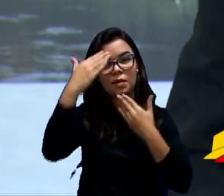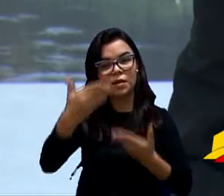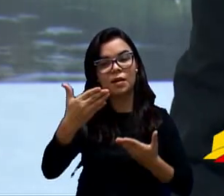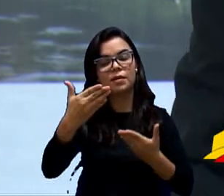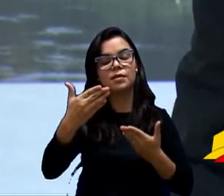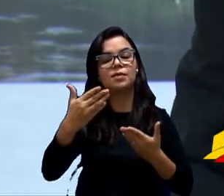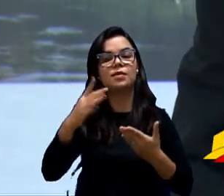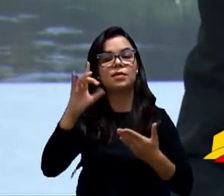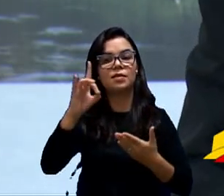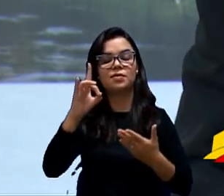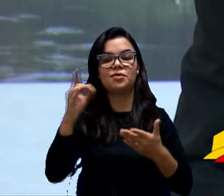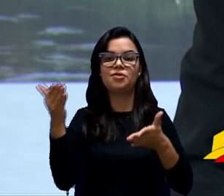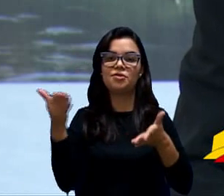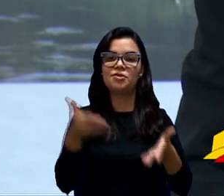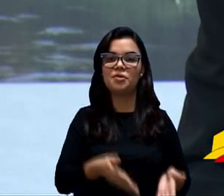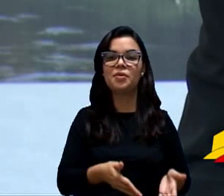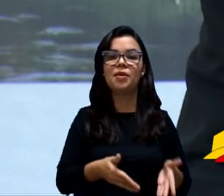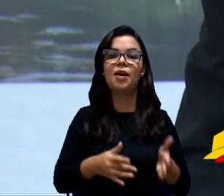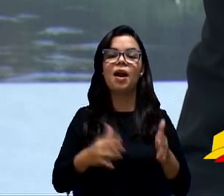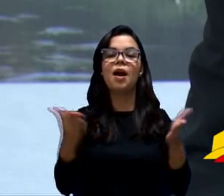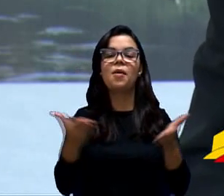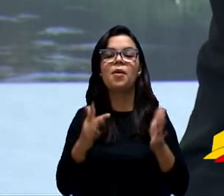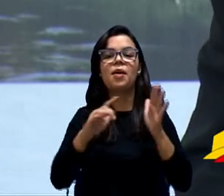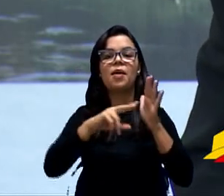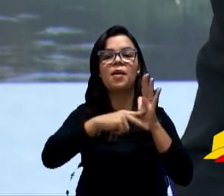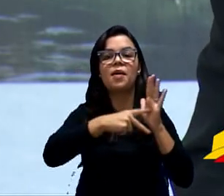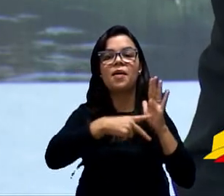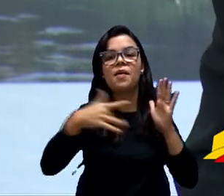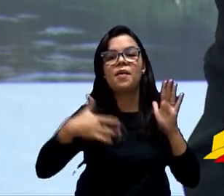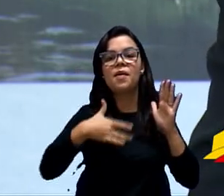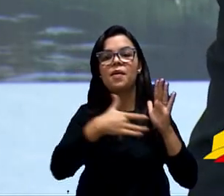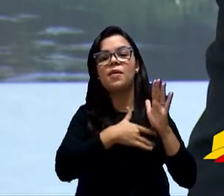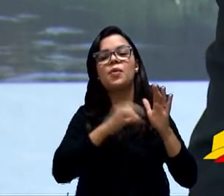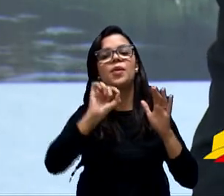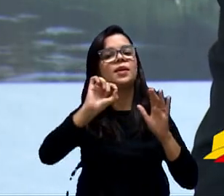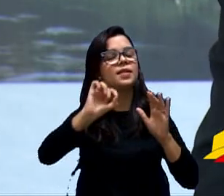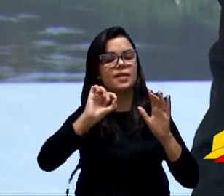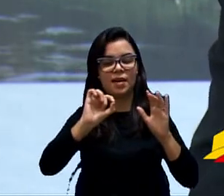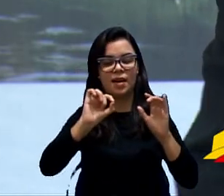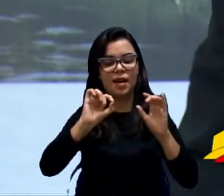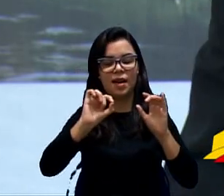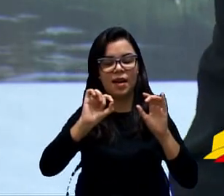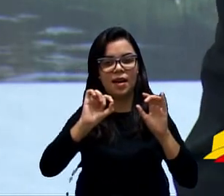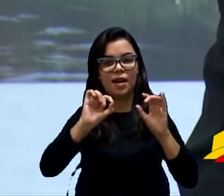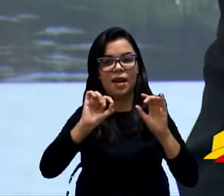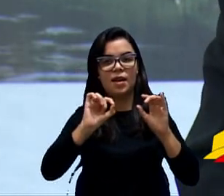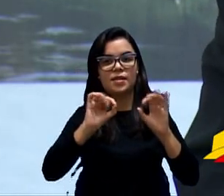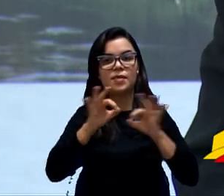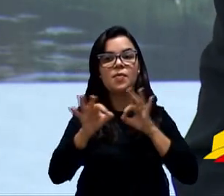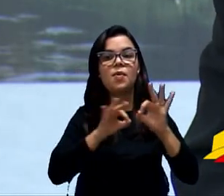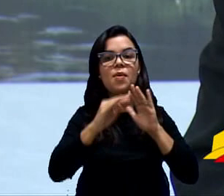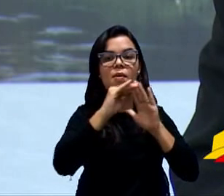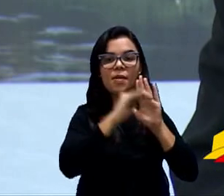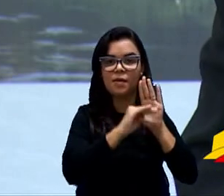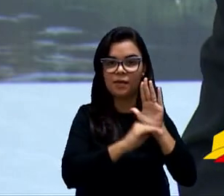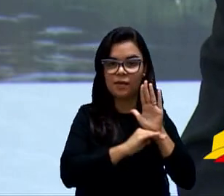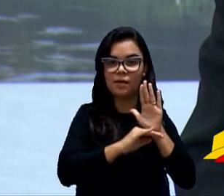chegou finalmente. Agora é a Fundação Saúde. O que é esse projeto de lei do senhor prefeito municipal, senhor presidente?